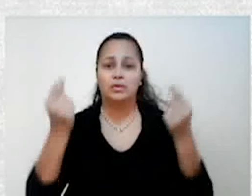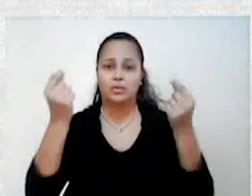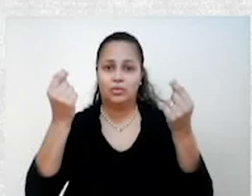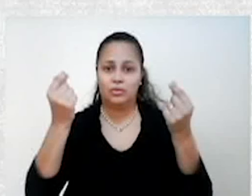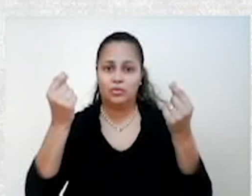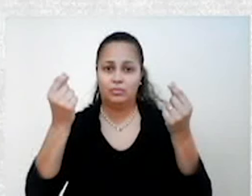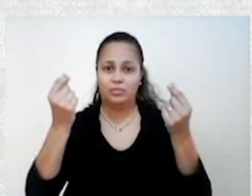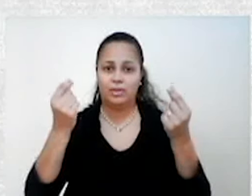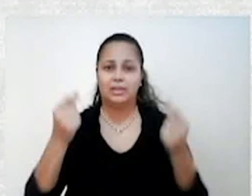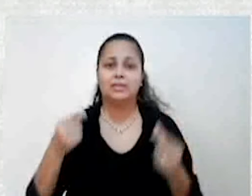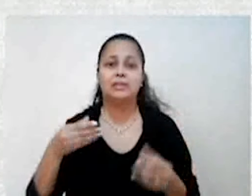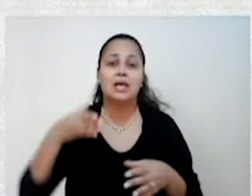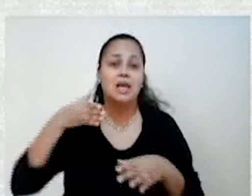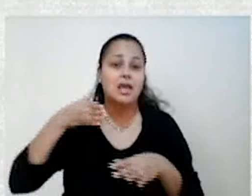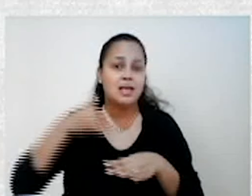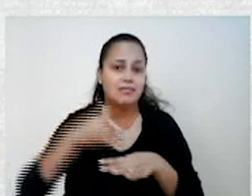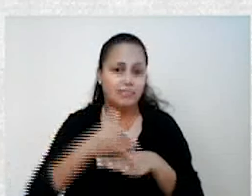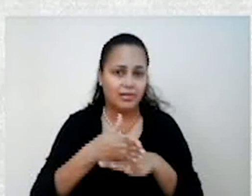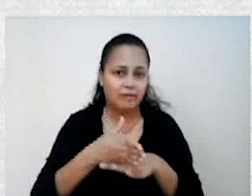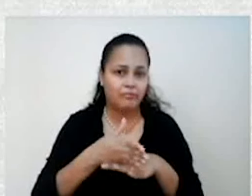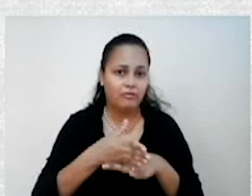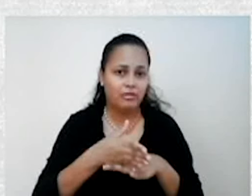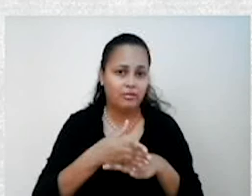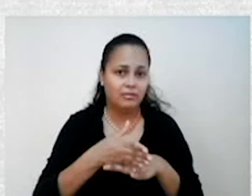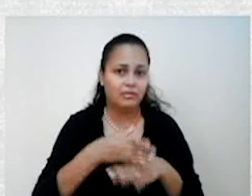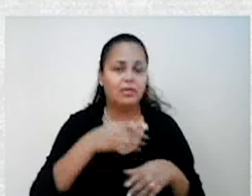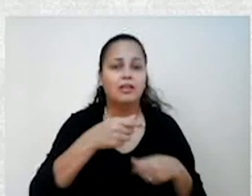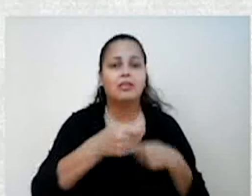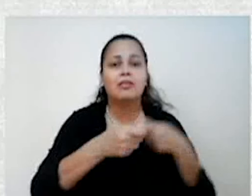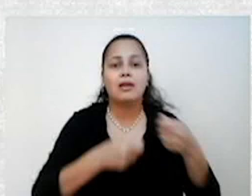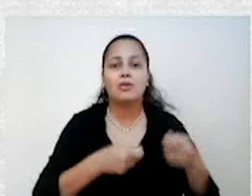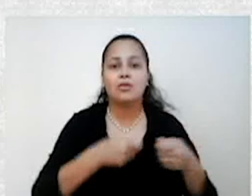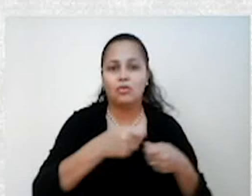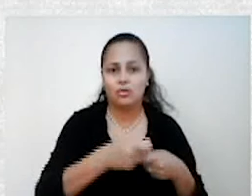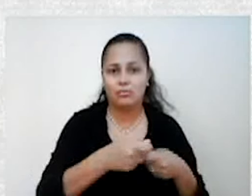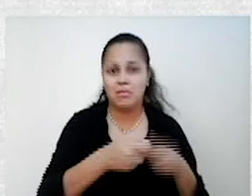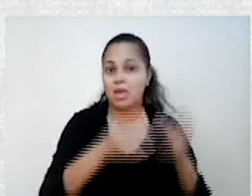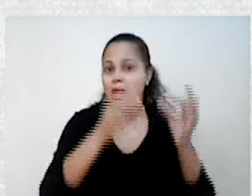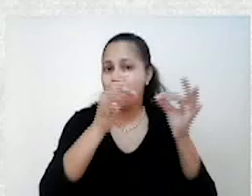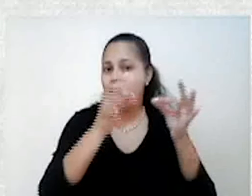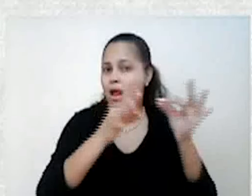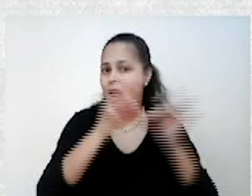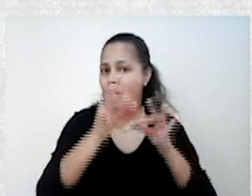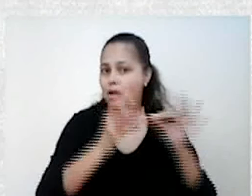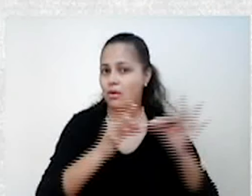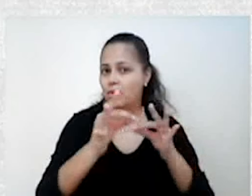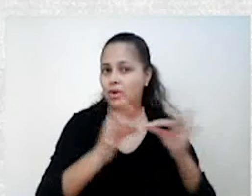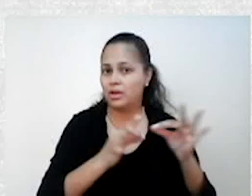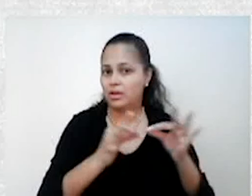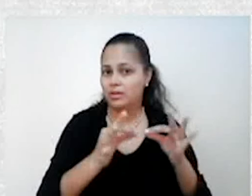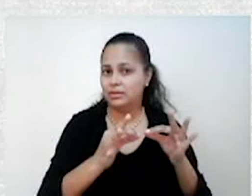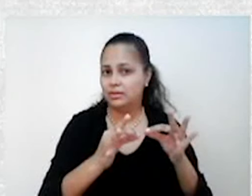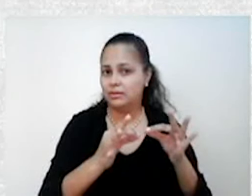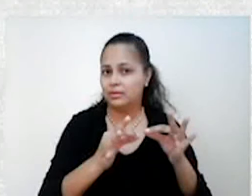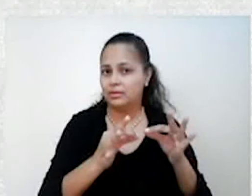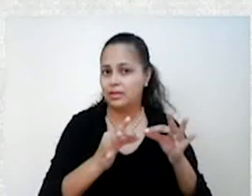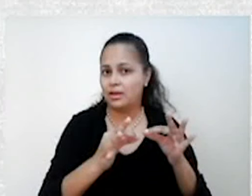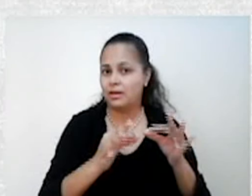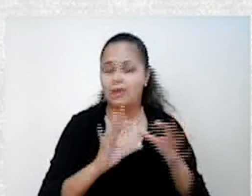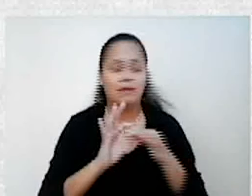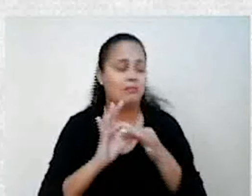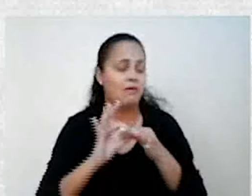intervisse na economia para regulá-la. Então, não era mais aquela ideia de livre mercado,